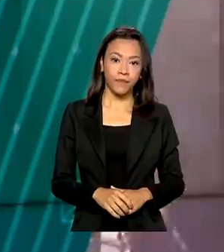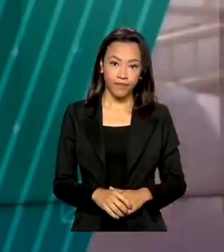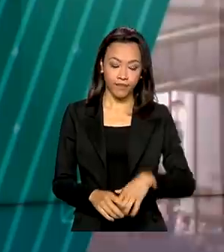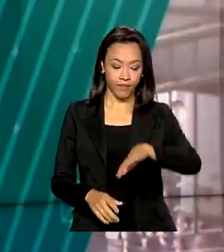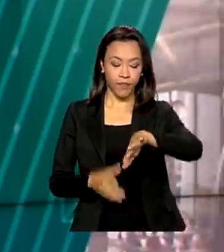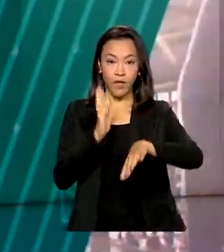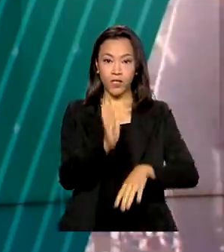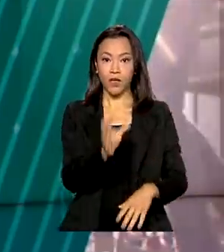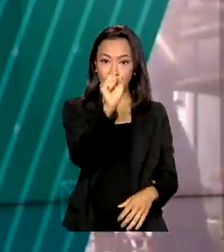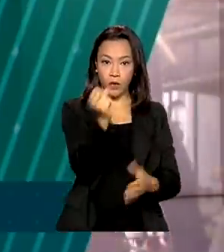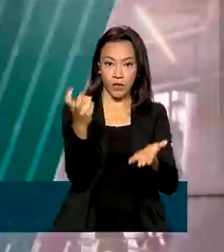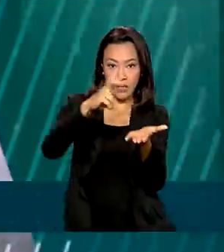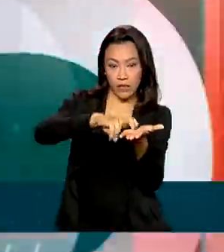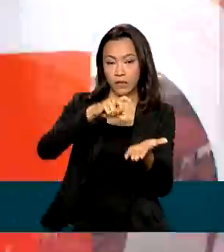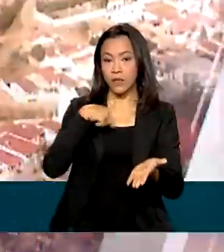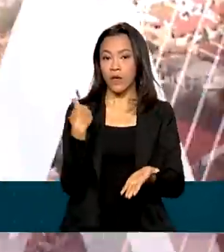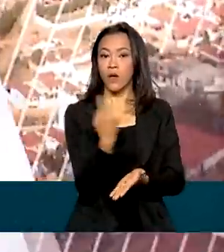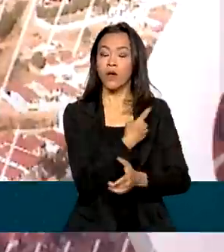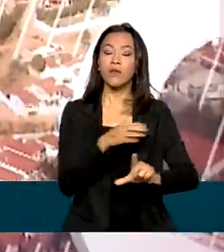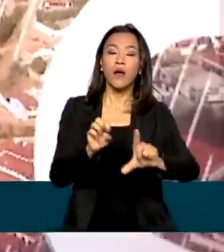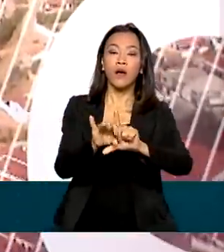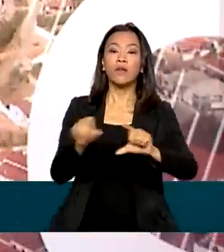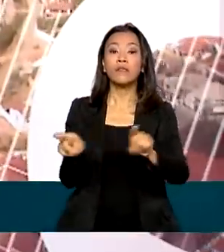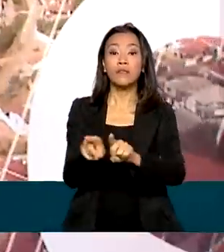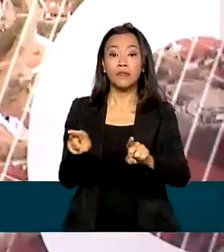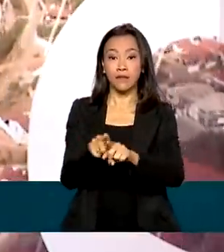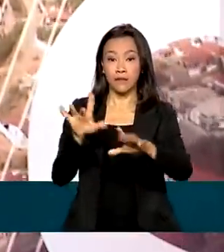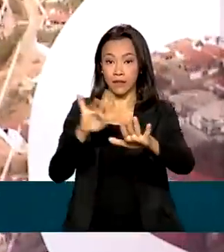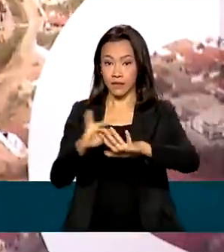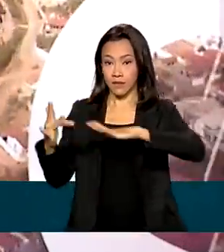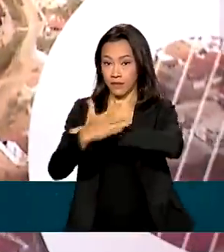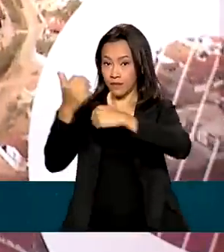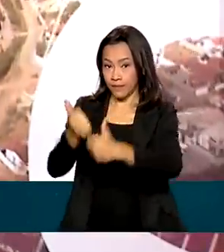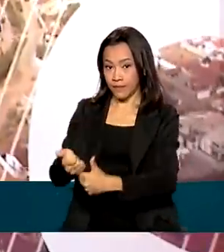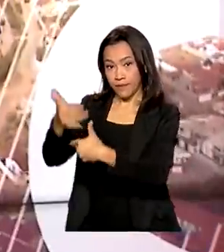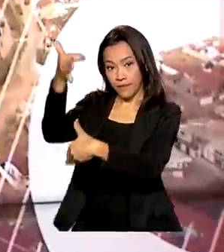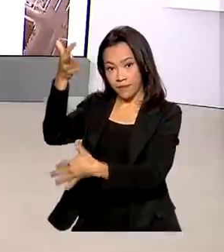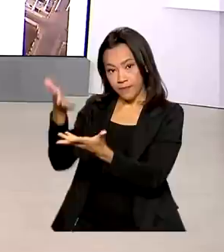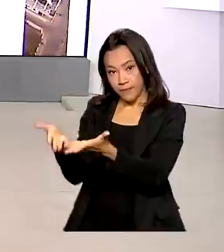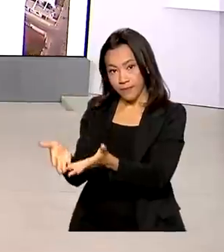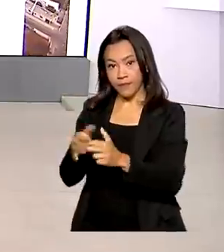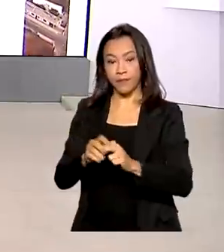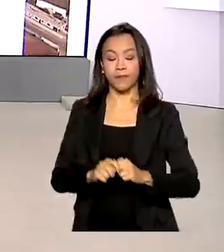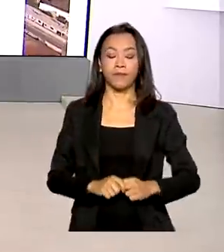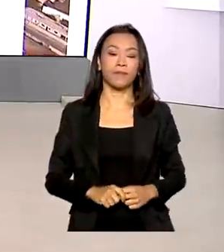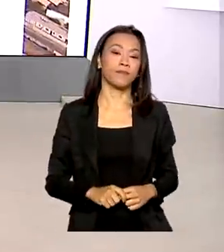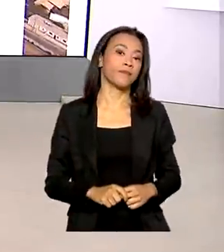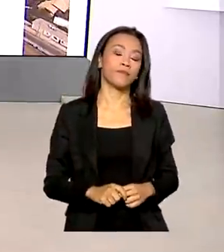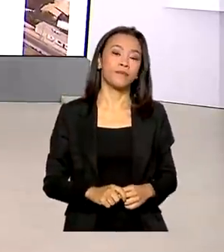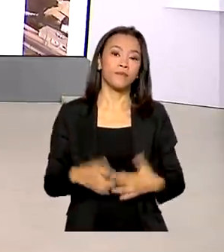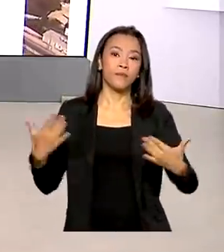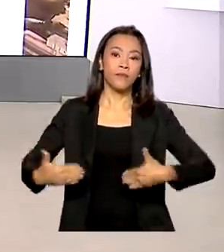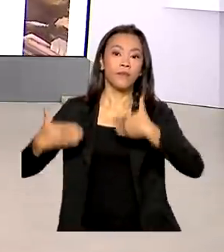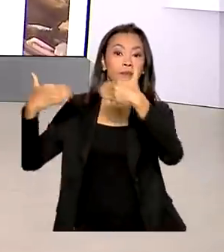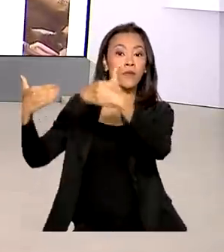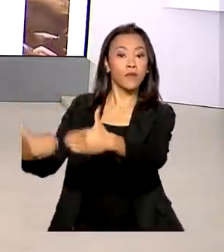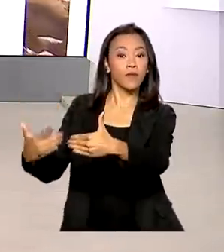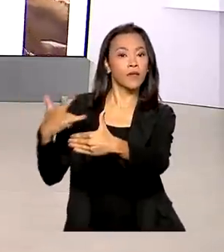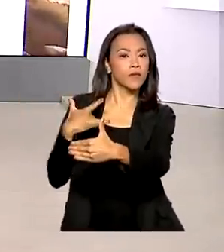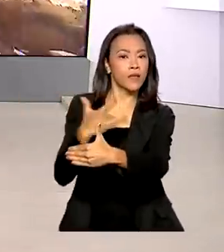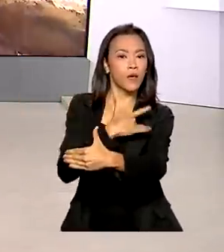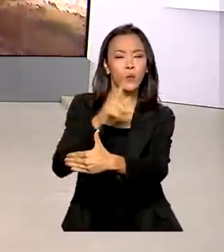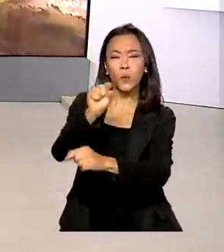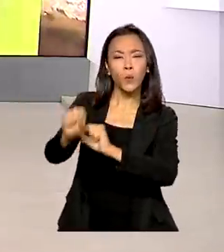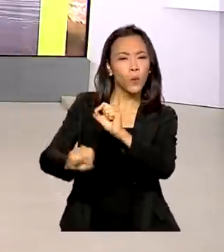Oito horas da manhã, estamos ao vivo também pelas redes sociais. O Ministério da Saúde